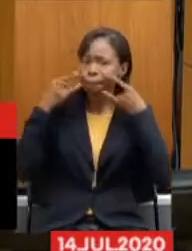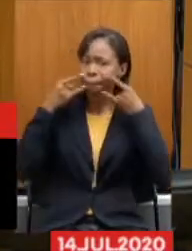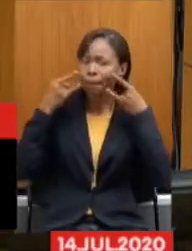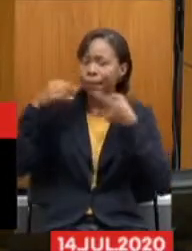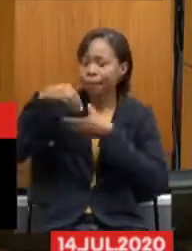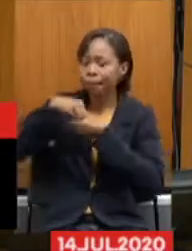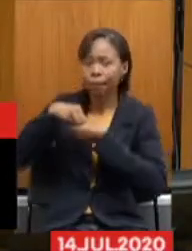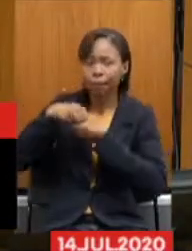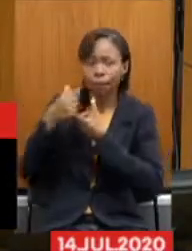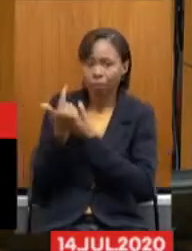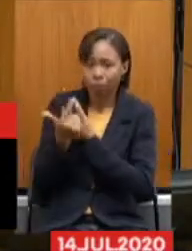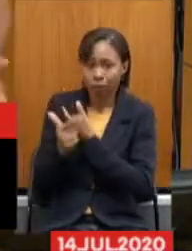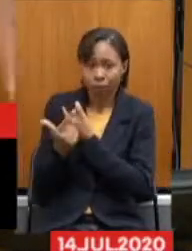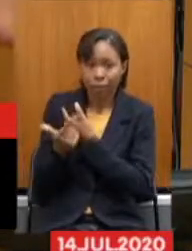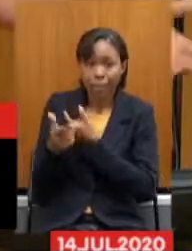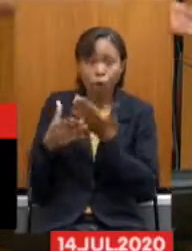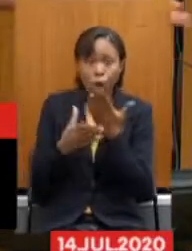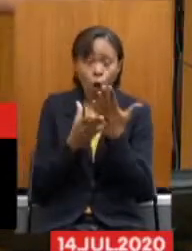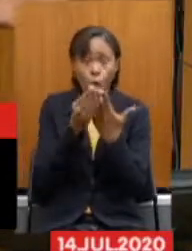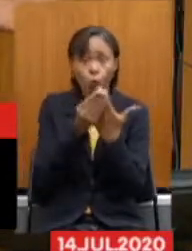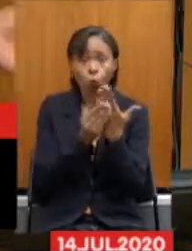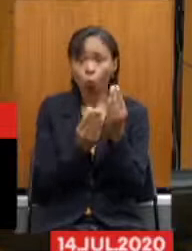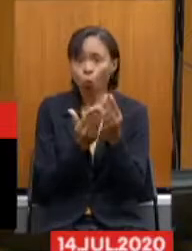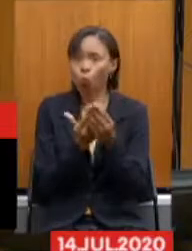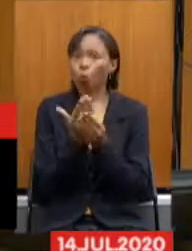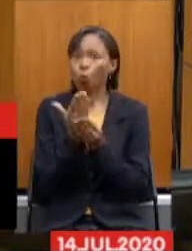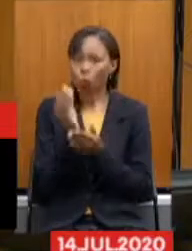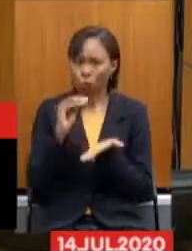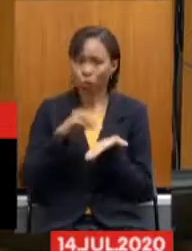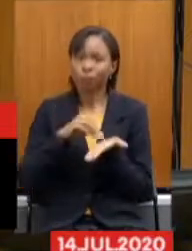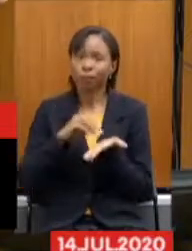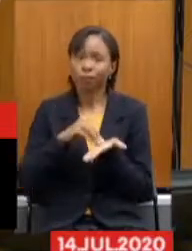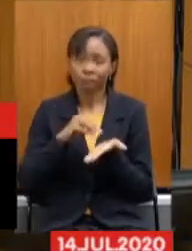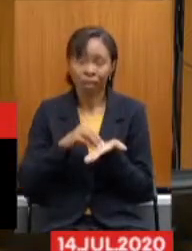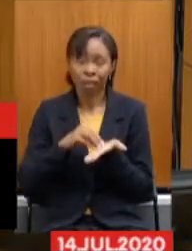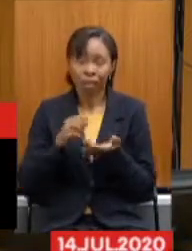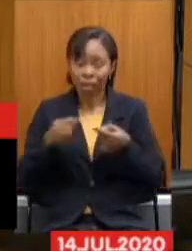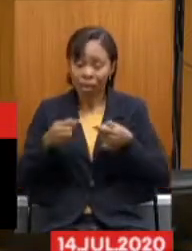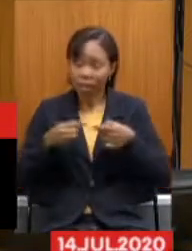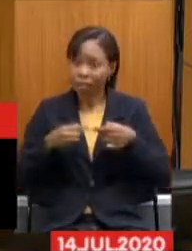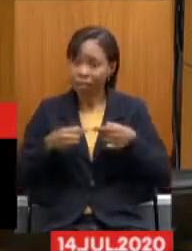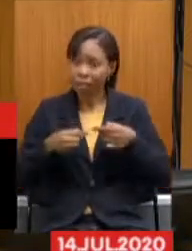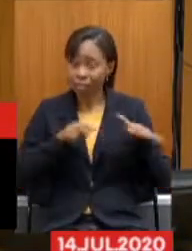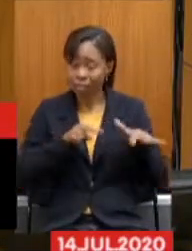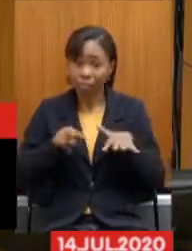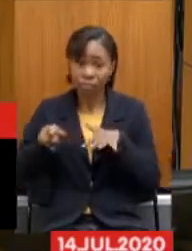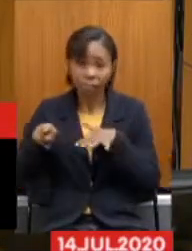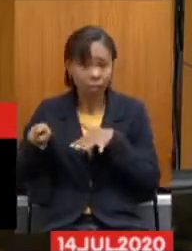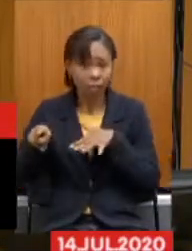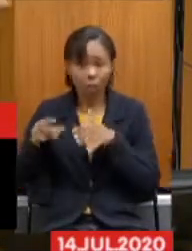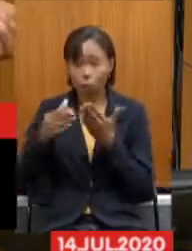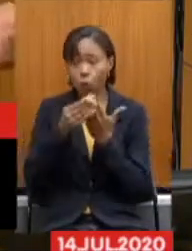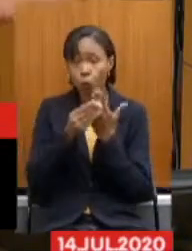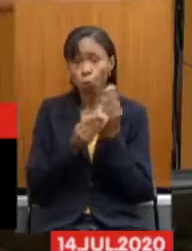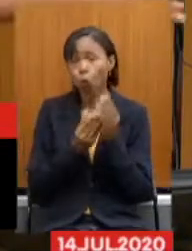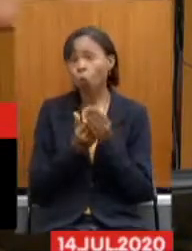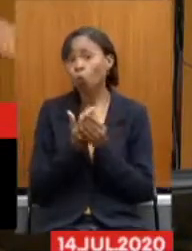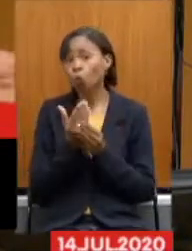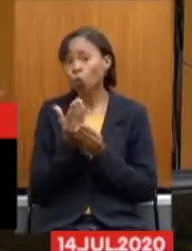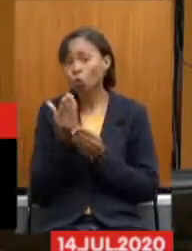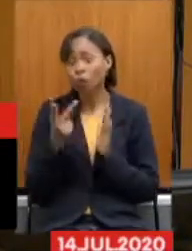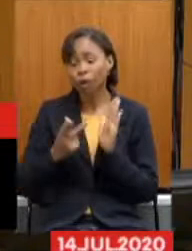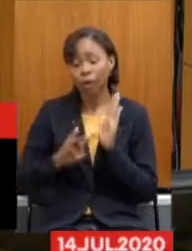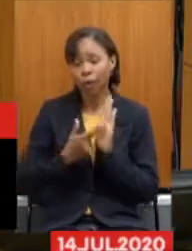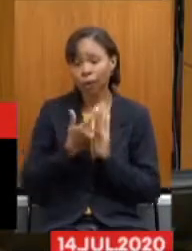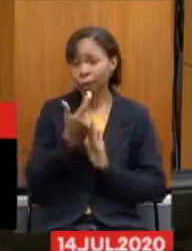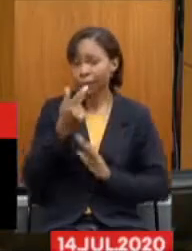e até sem luvas. Nessa semana, nós não vamos ter luvas cirúrgicas dentro do João XXIII, de um pronto